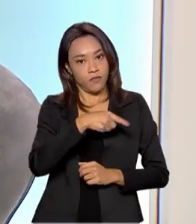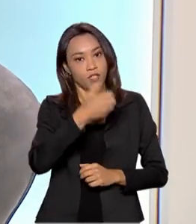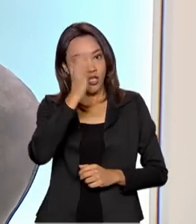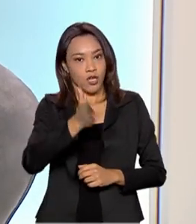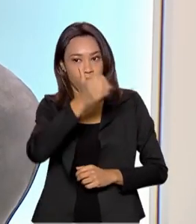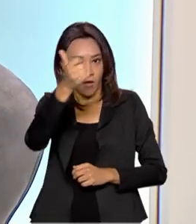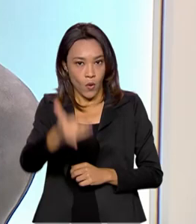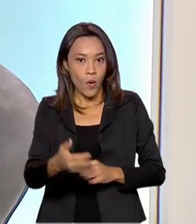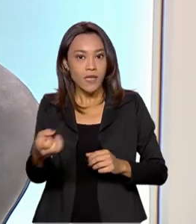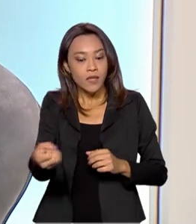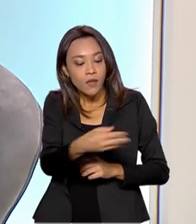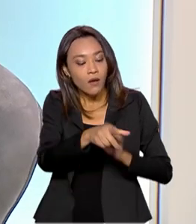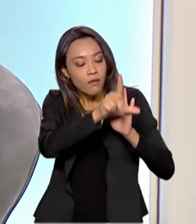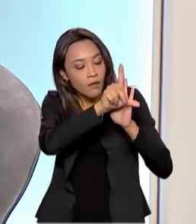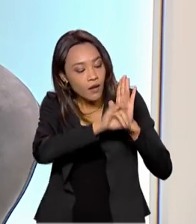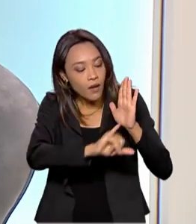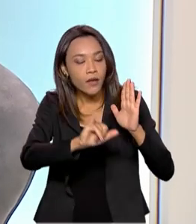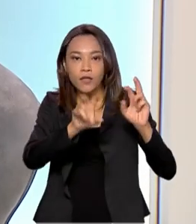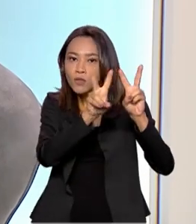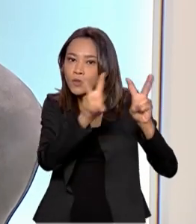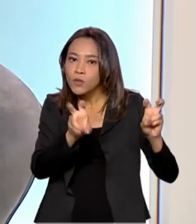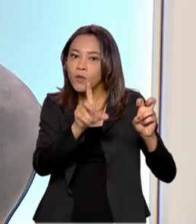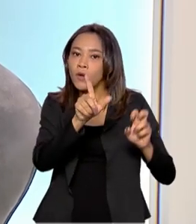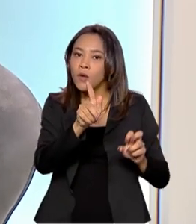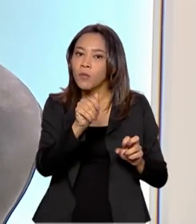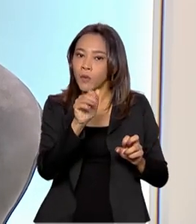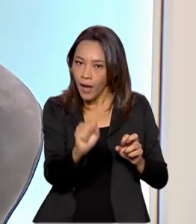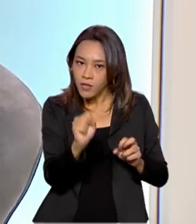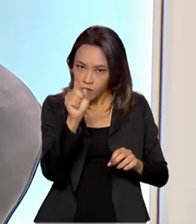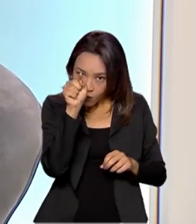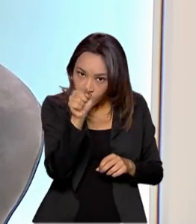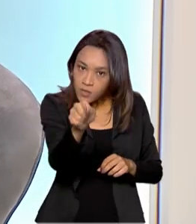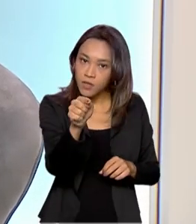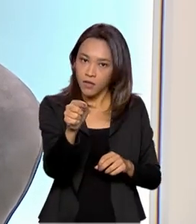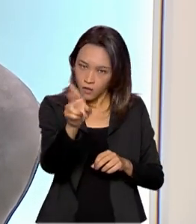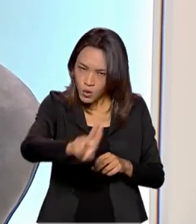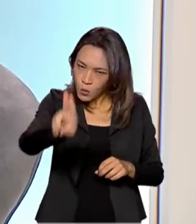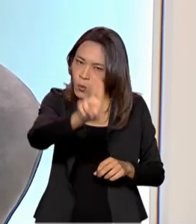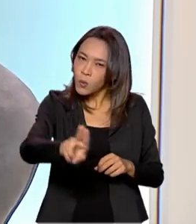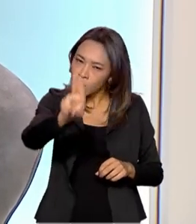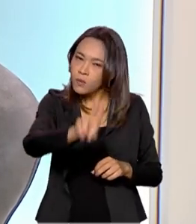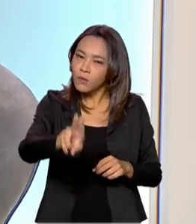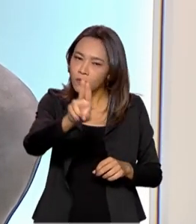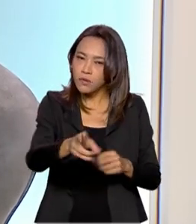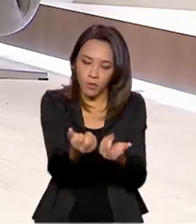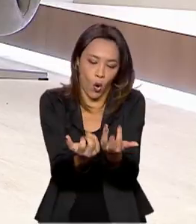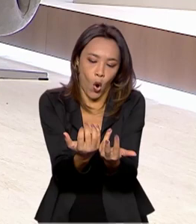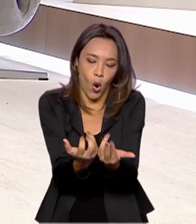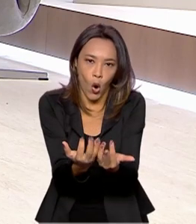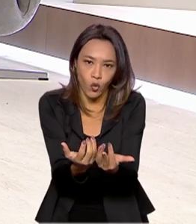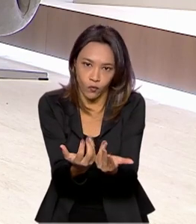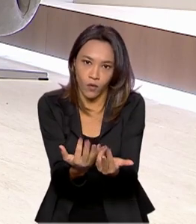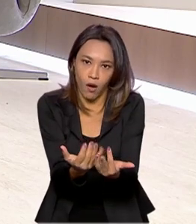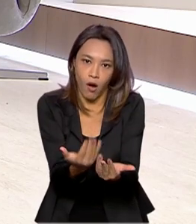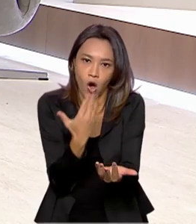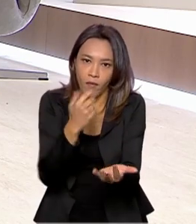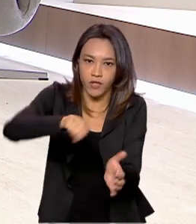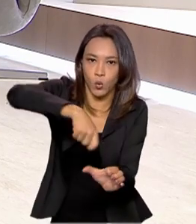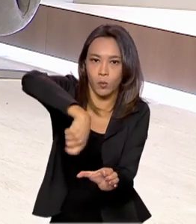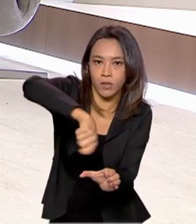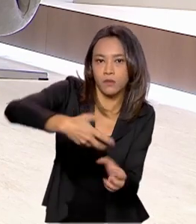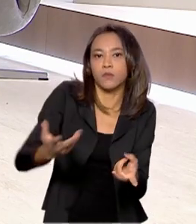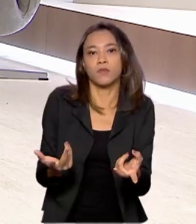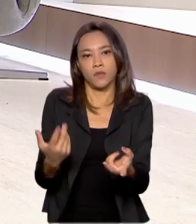lei do gás, ela propõe o seguinte, que você, consumidor de gás natural, seja consumidor residencial, comercial, industrial,